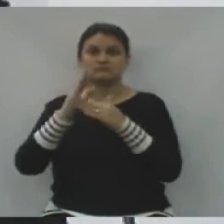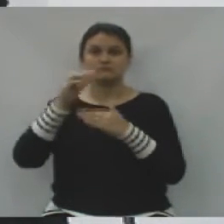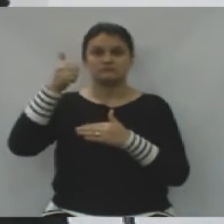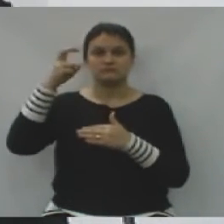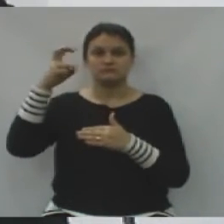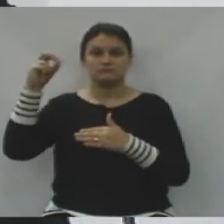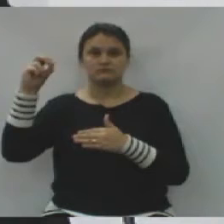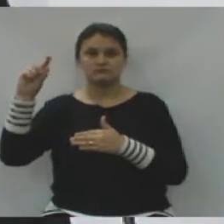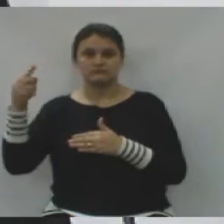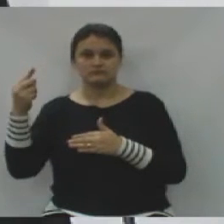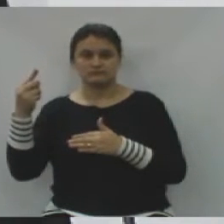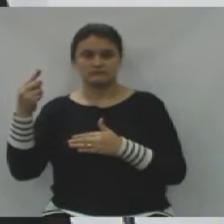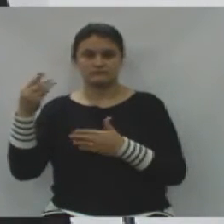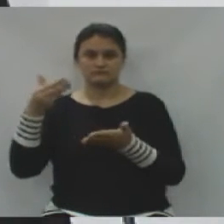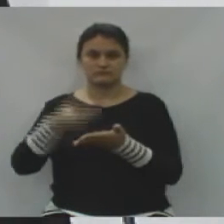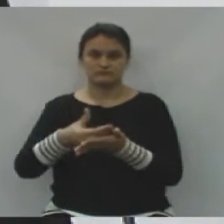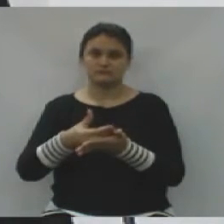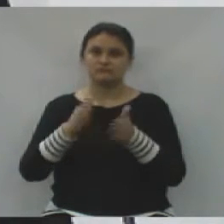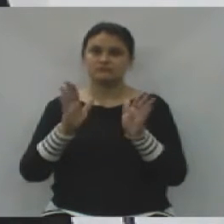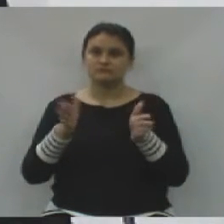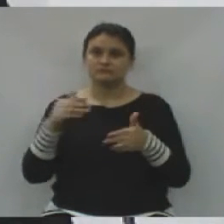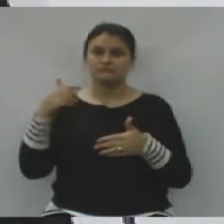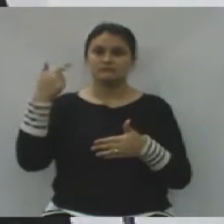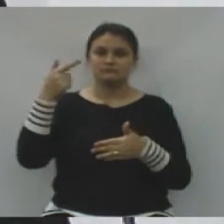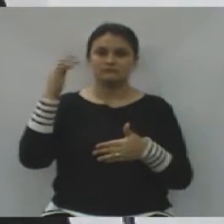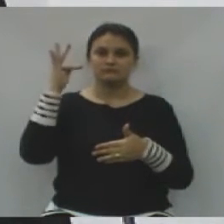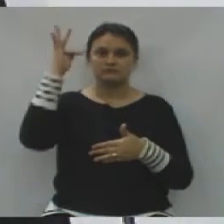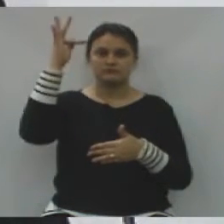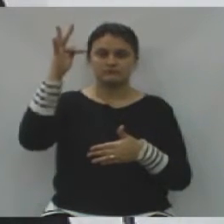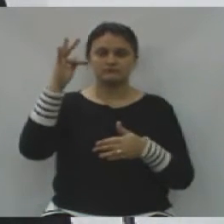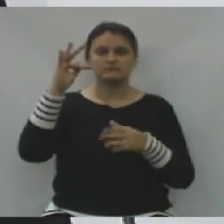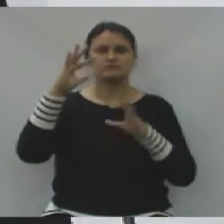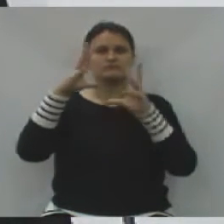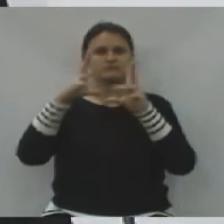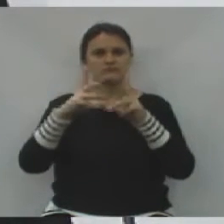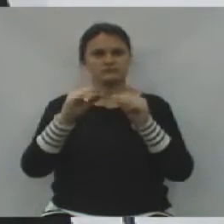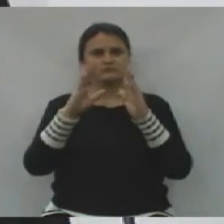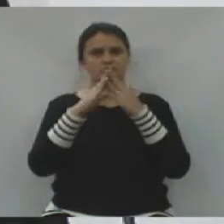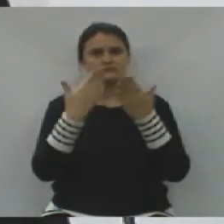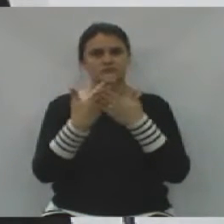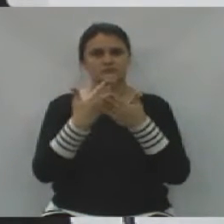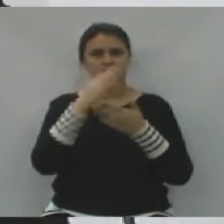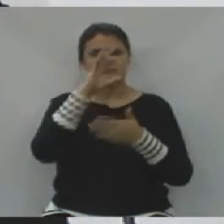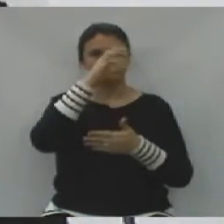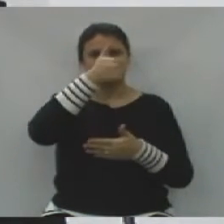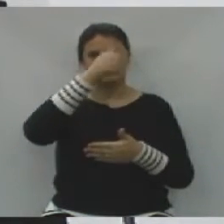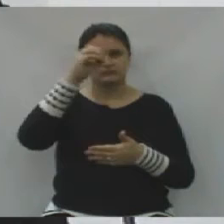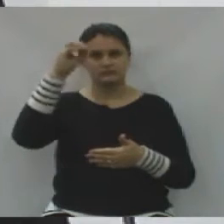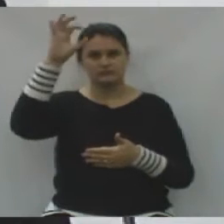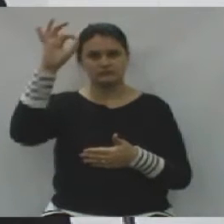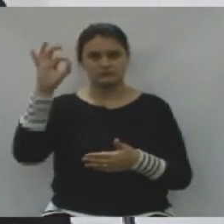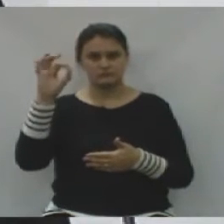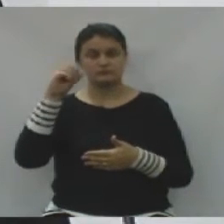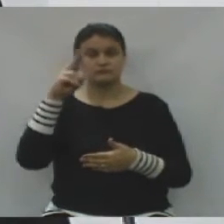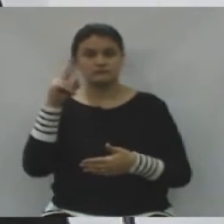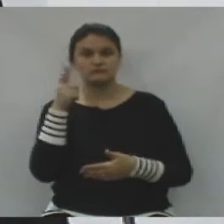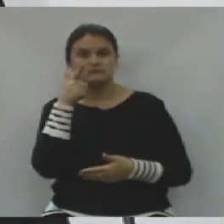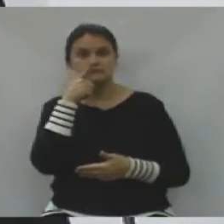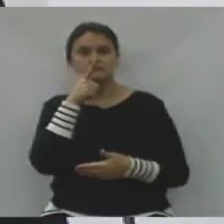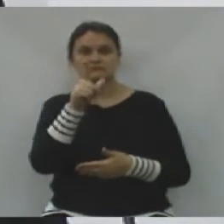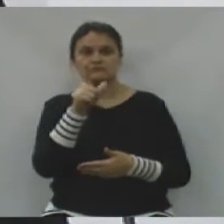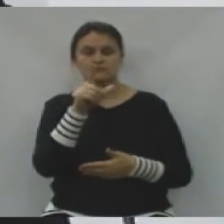fechando, agora, nos próximos dias, 100% das nossas escolas. Ou já foram atendidas,